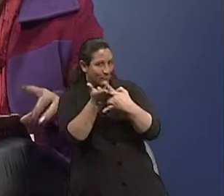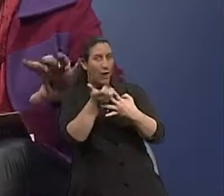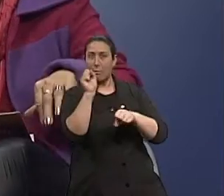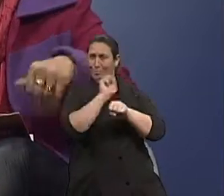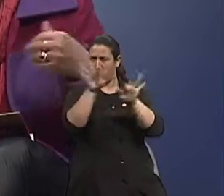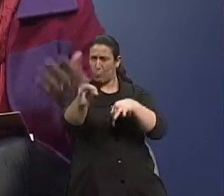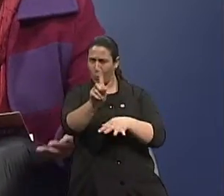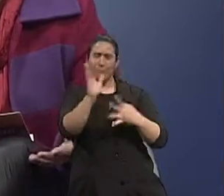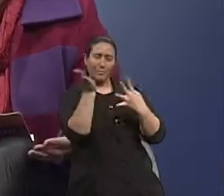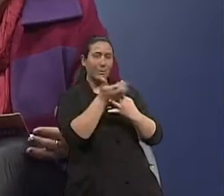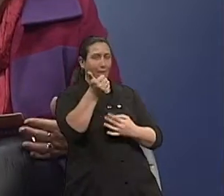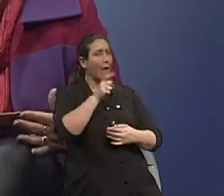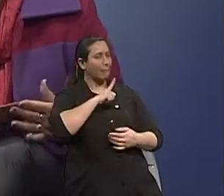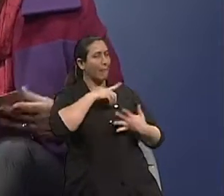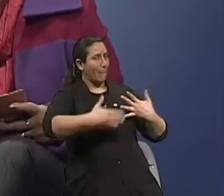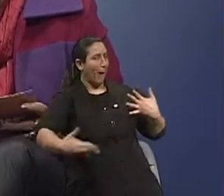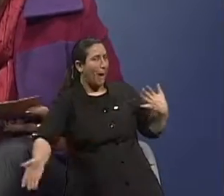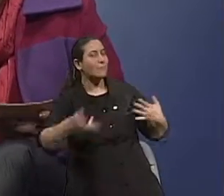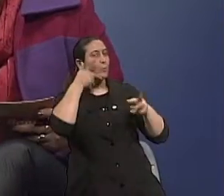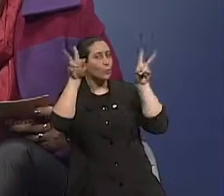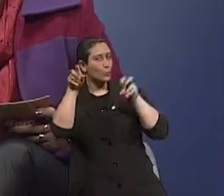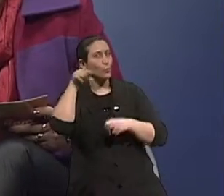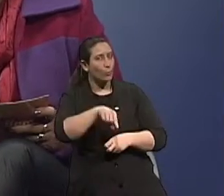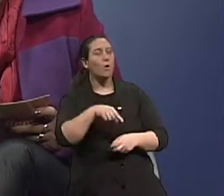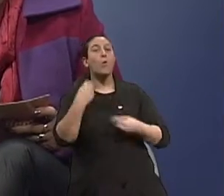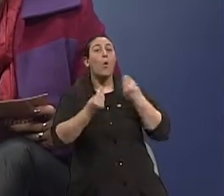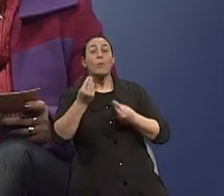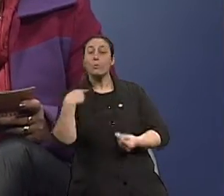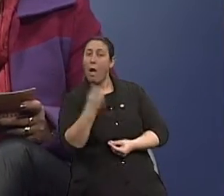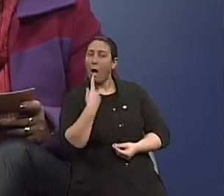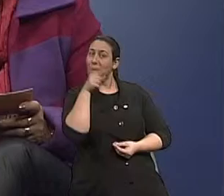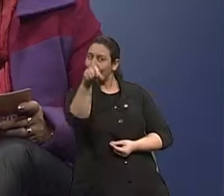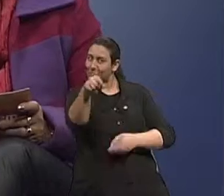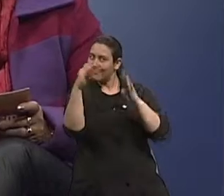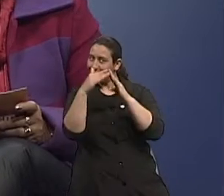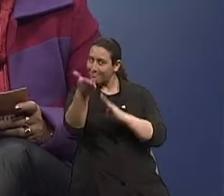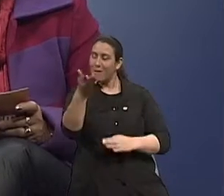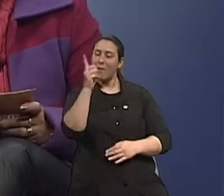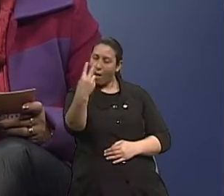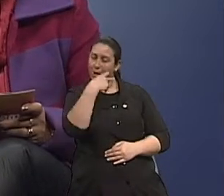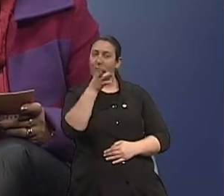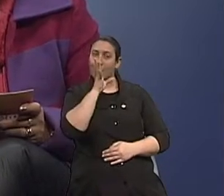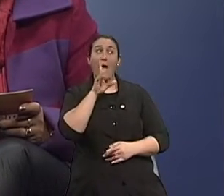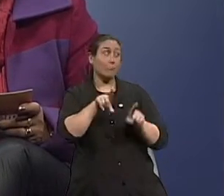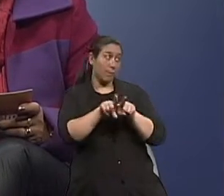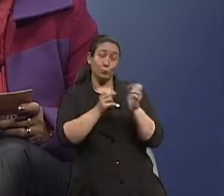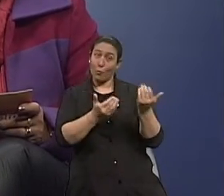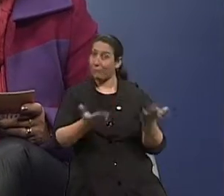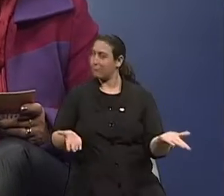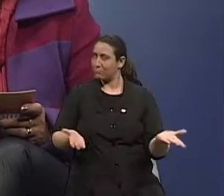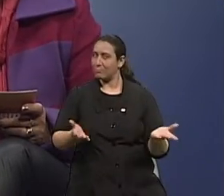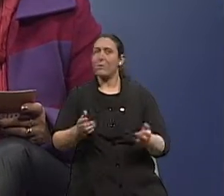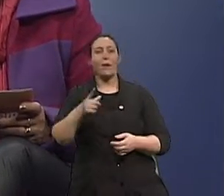terminou, não. A gente está até a metade do programa para falar de nós, de vocês que estão aí, e dos mais jovens que um dia vão chegar lá.